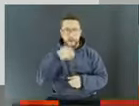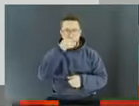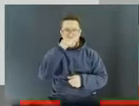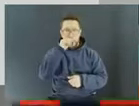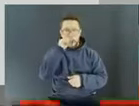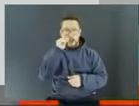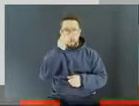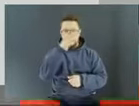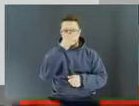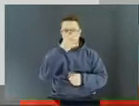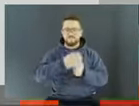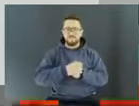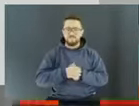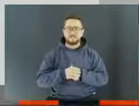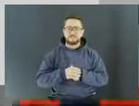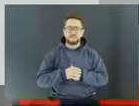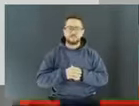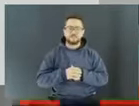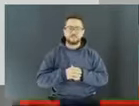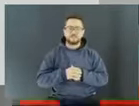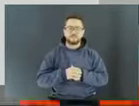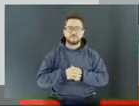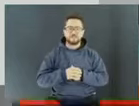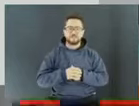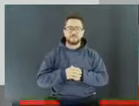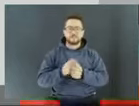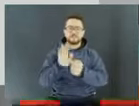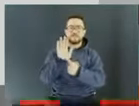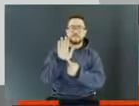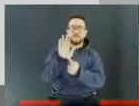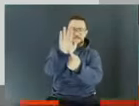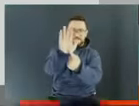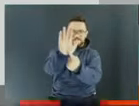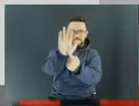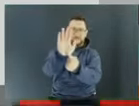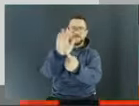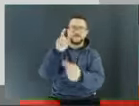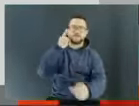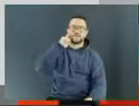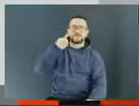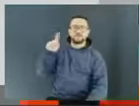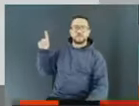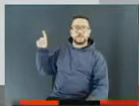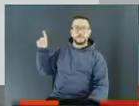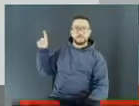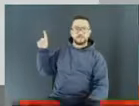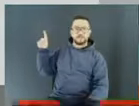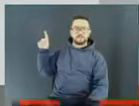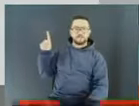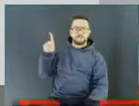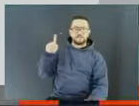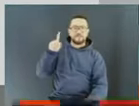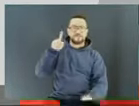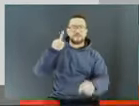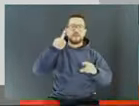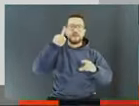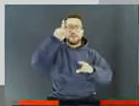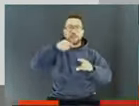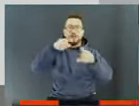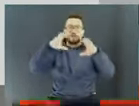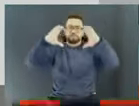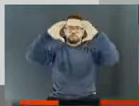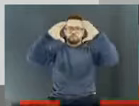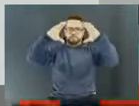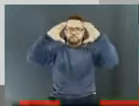Quero mostrar aqui agora, para fortalecer a necessidade da aprovação da lei, vou apresentar três gráficos da ASBRAS com o perfil dos